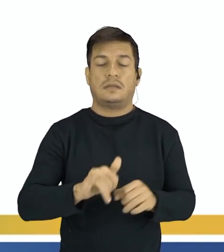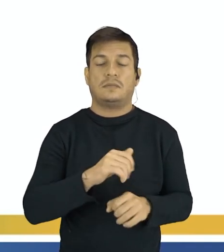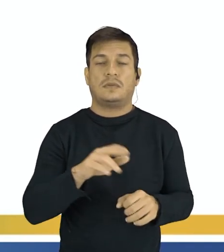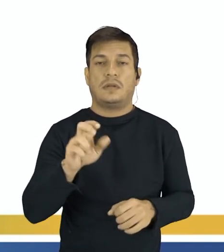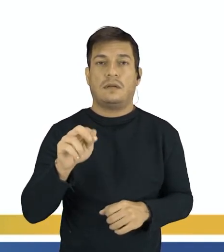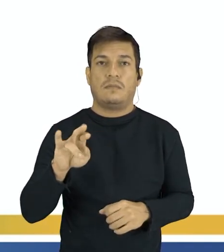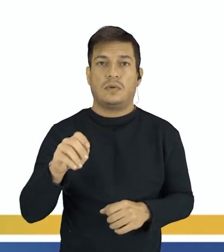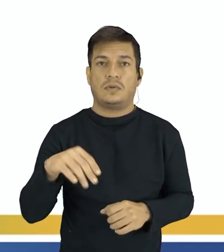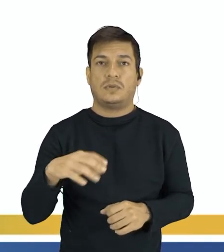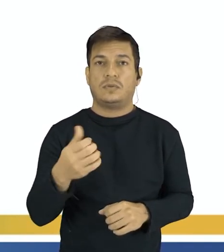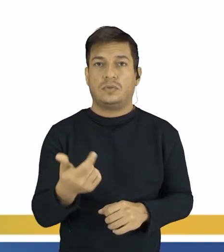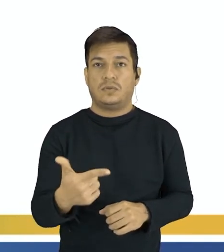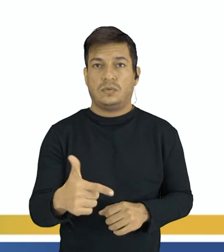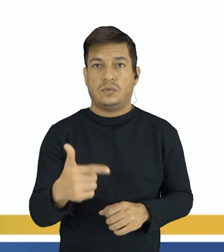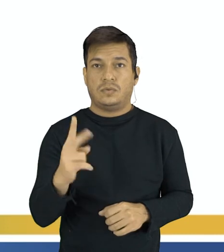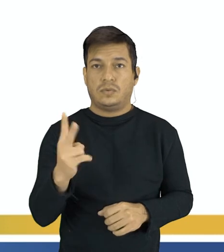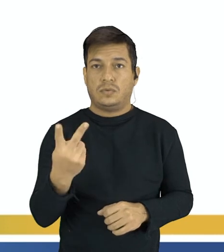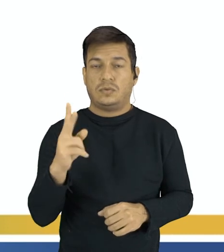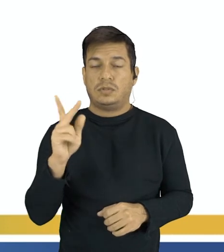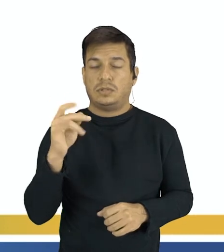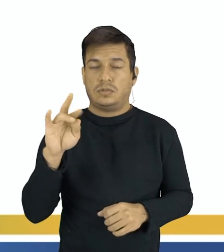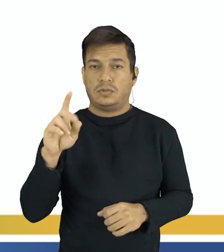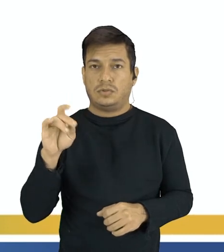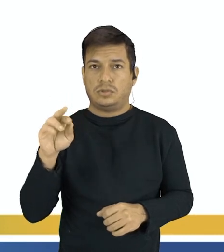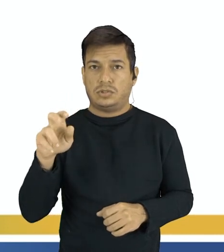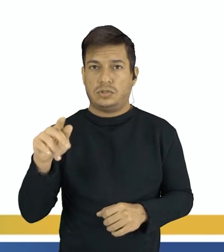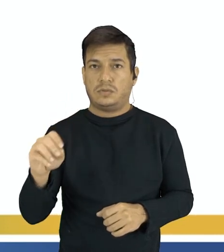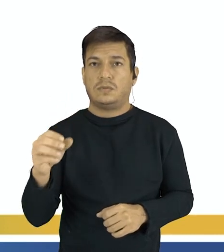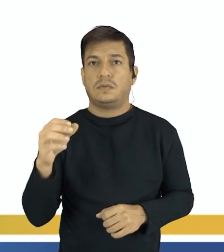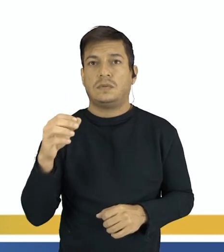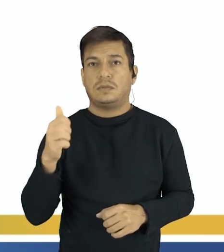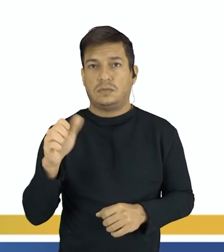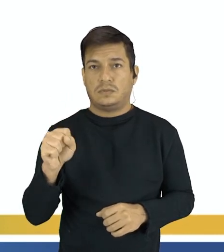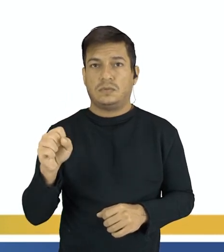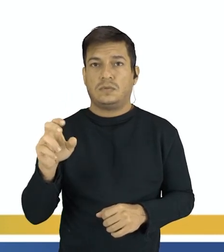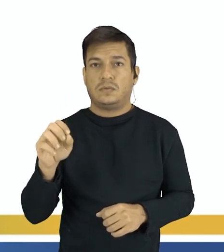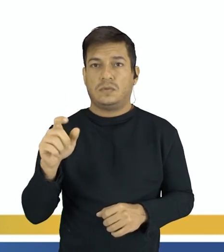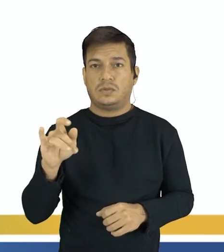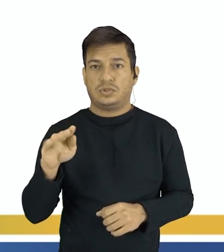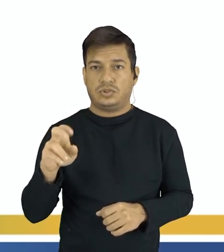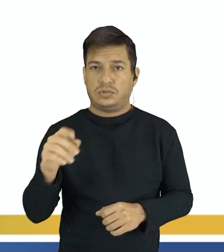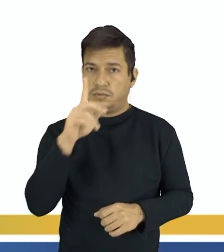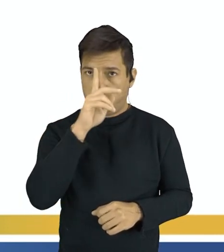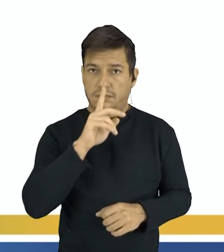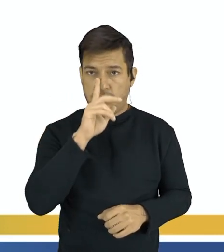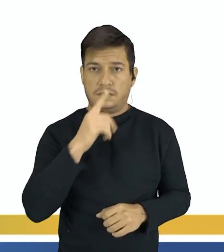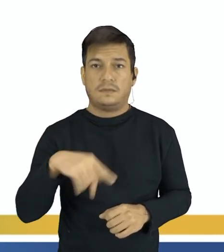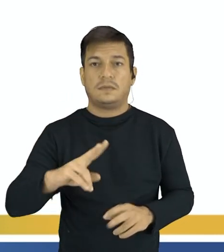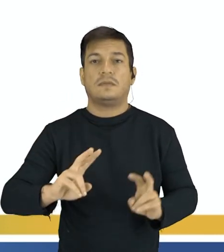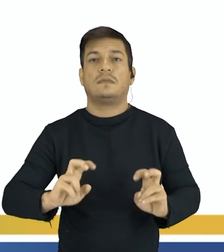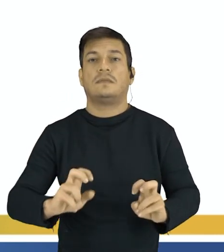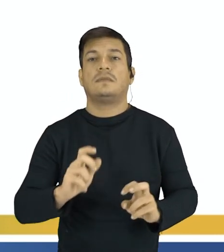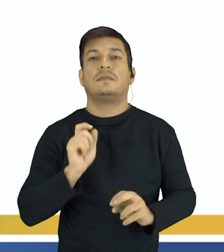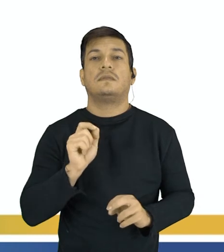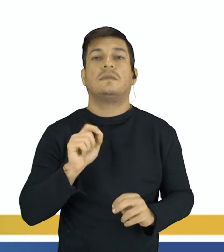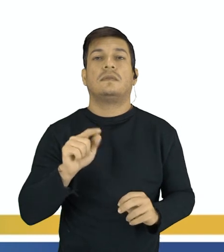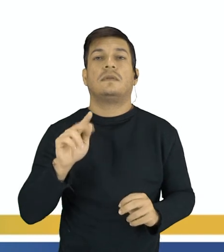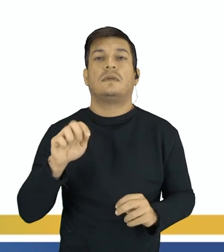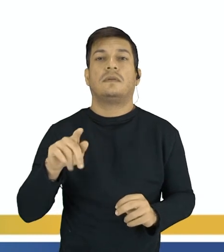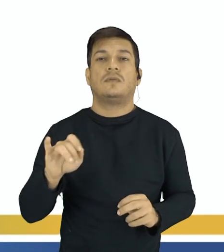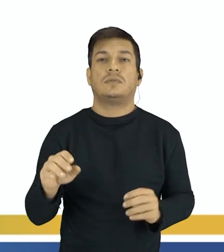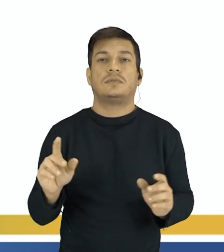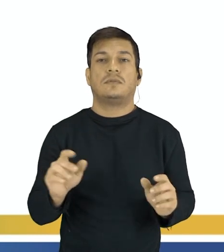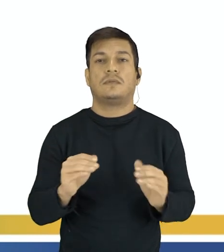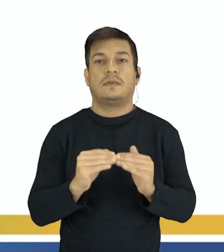hidrogênio e 18 de oxigênio, tanto nos reagentes quanto nos produtos. E ali de amarelinho vocês conseguem observar essa equação